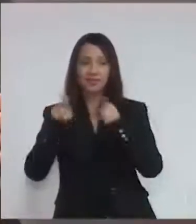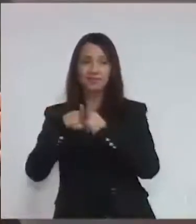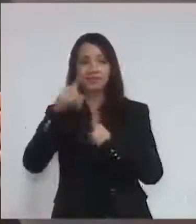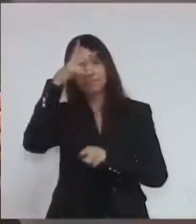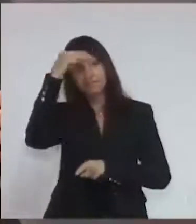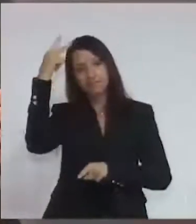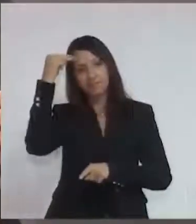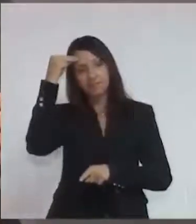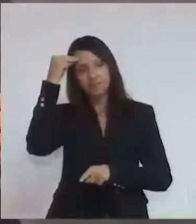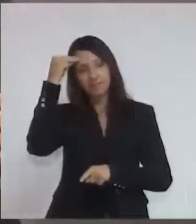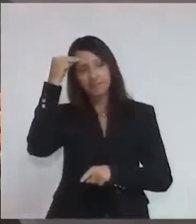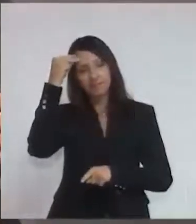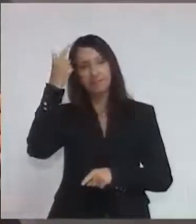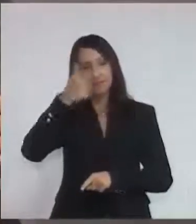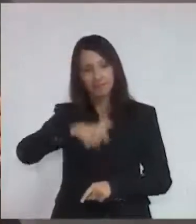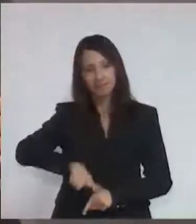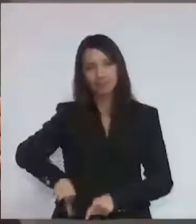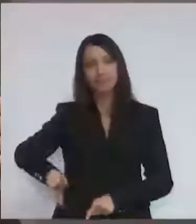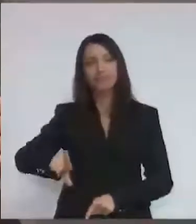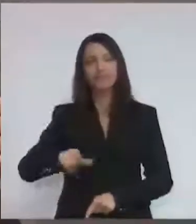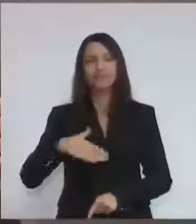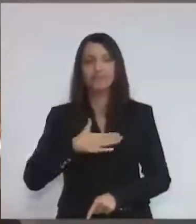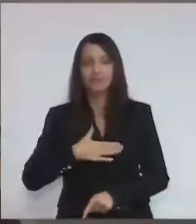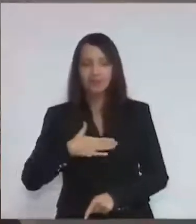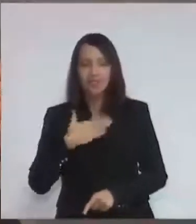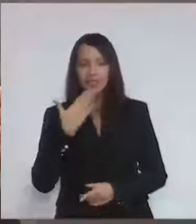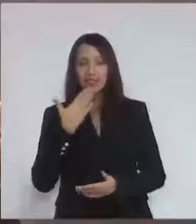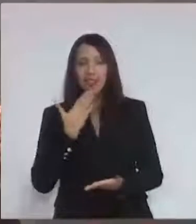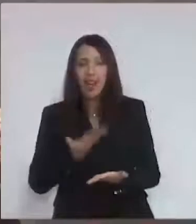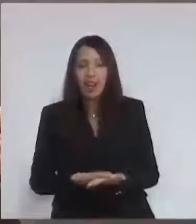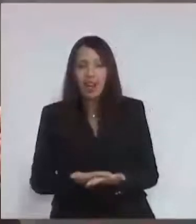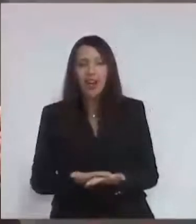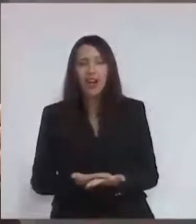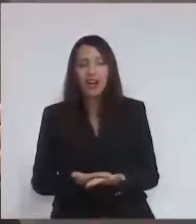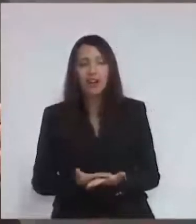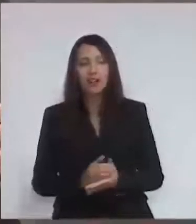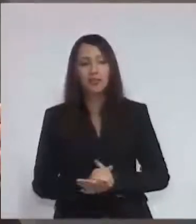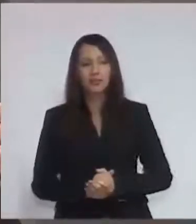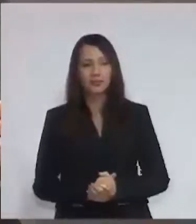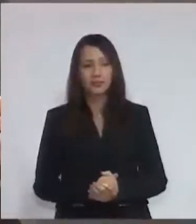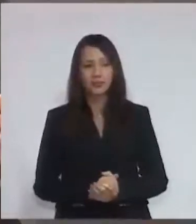Mais uma vez, eu fico abismado com as atitudes.